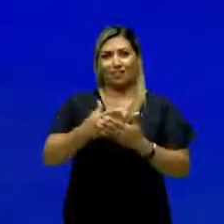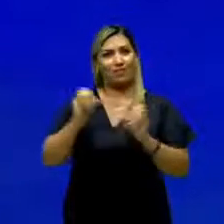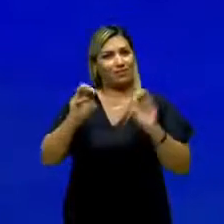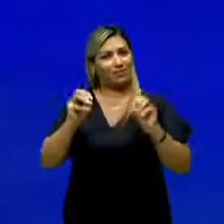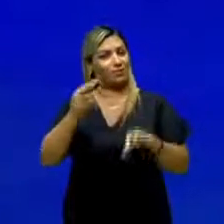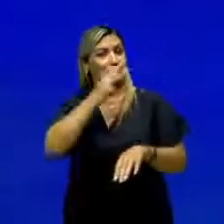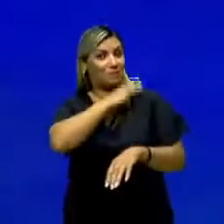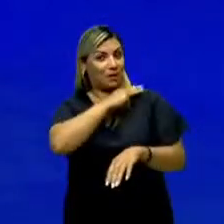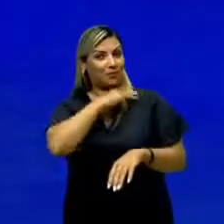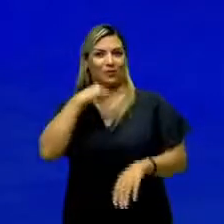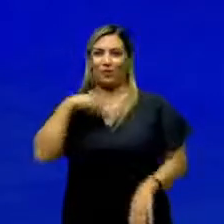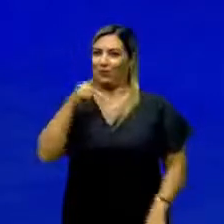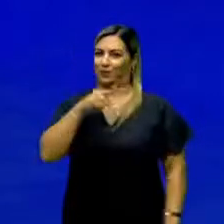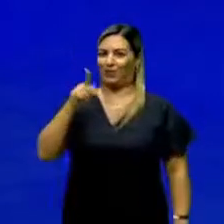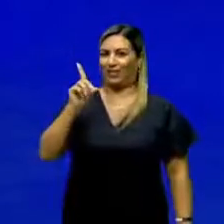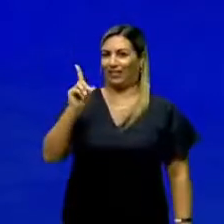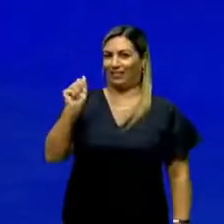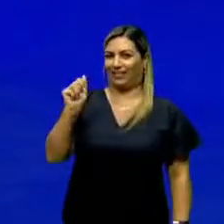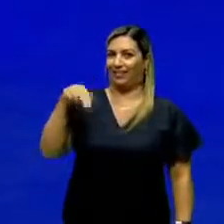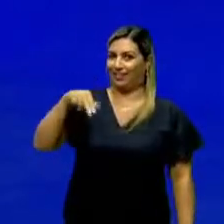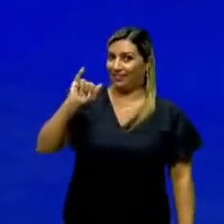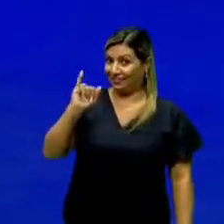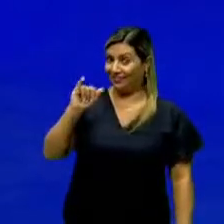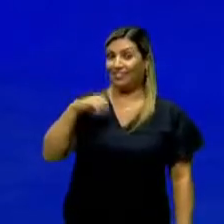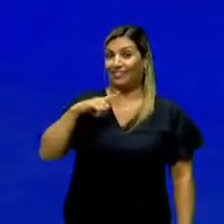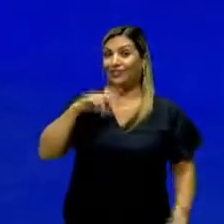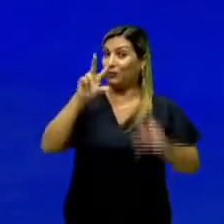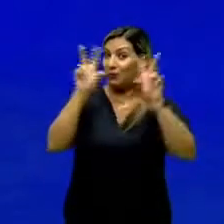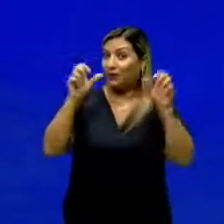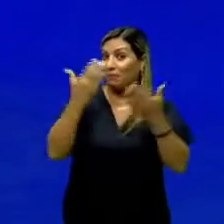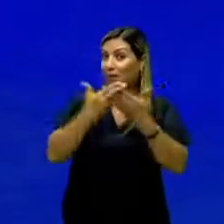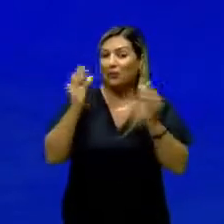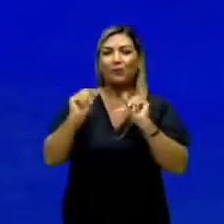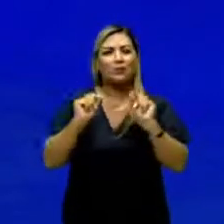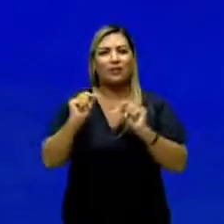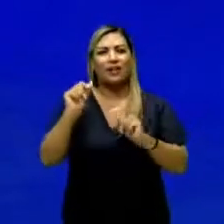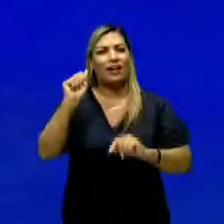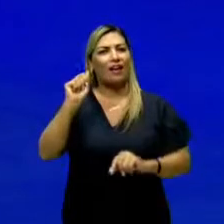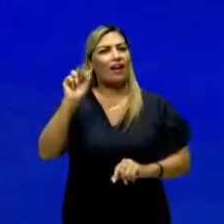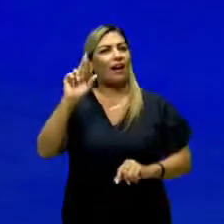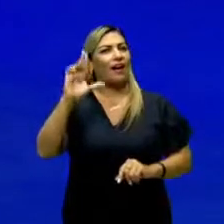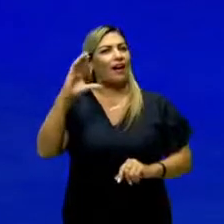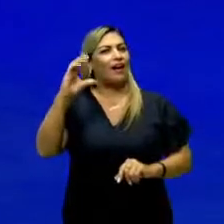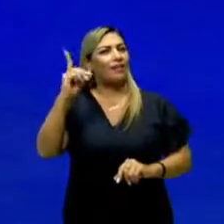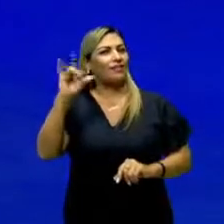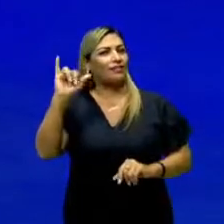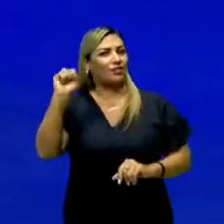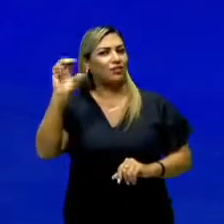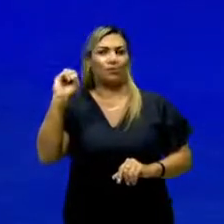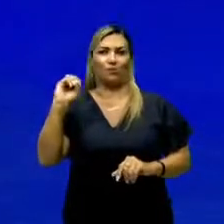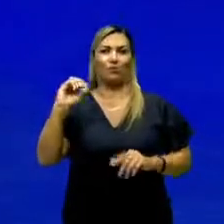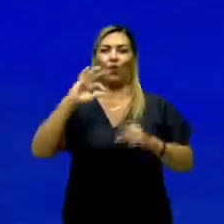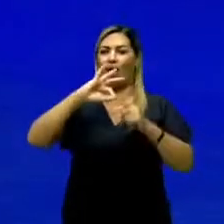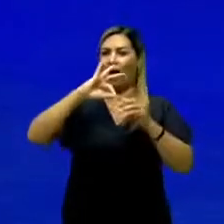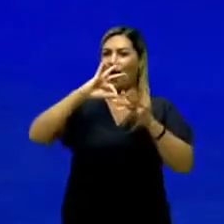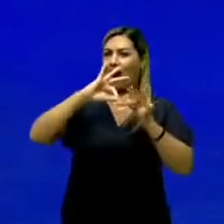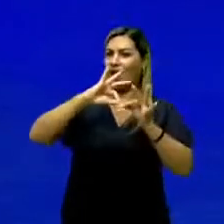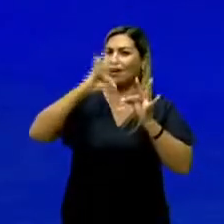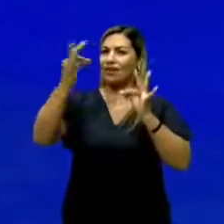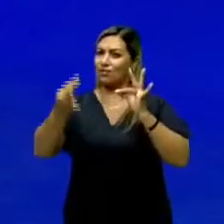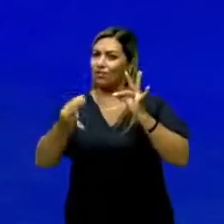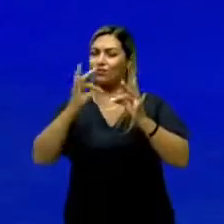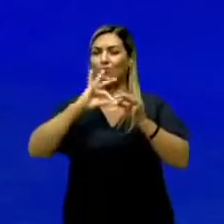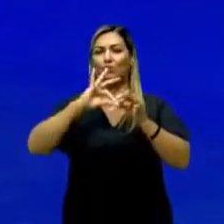Médio. Eu sou a professora Dani Mesquita e o tema da nossa aula hoje é arcadismo. Conteúdo importante para você